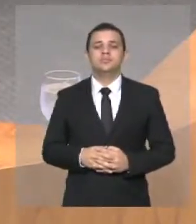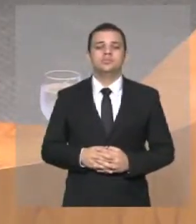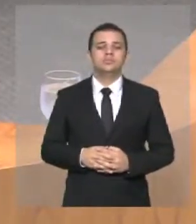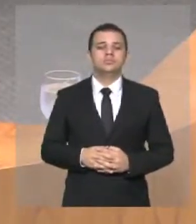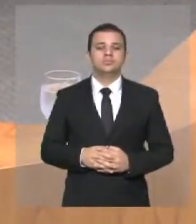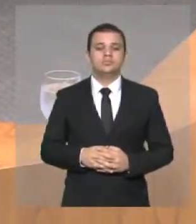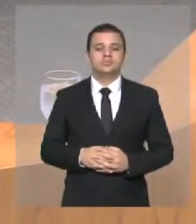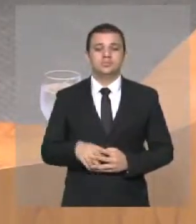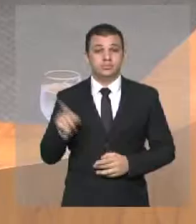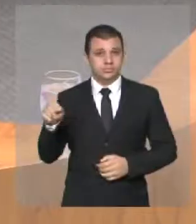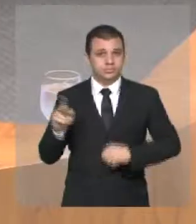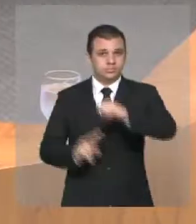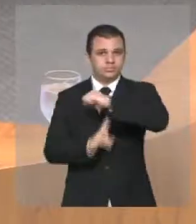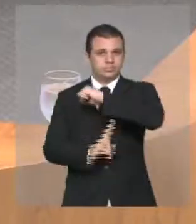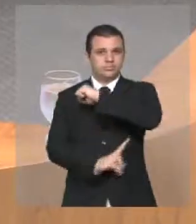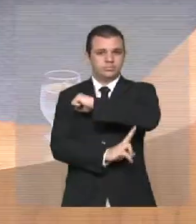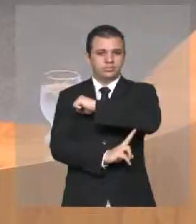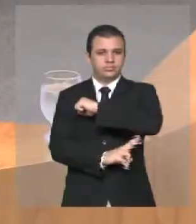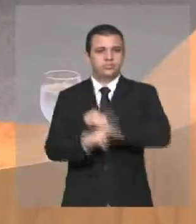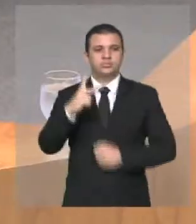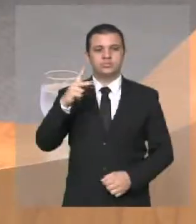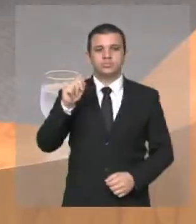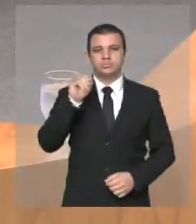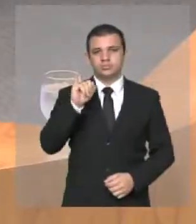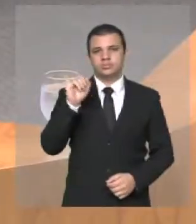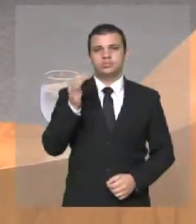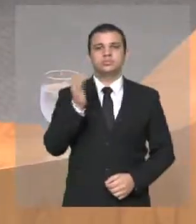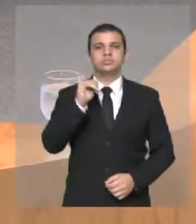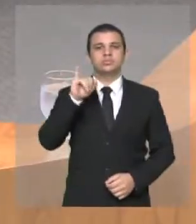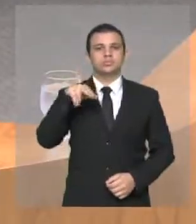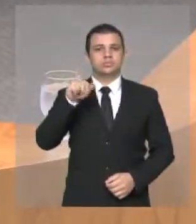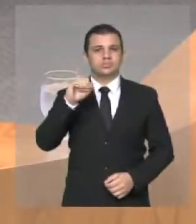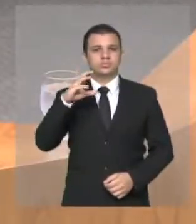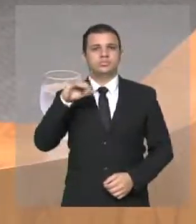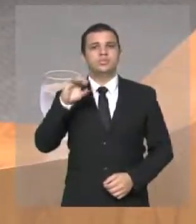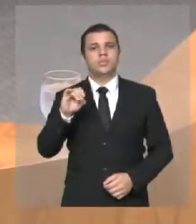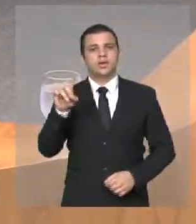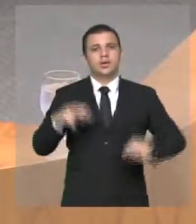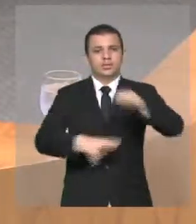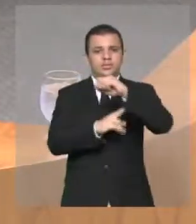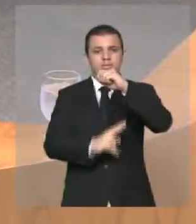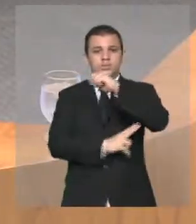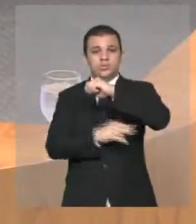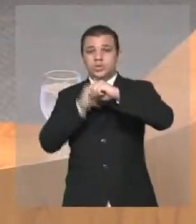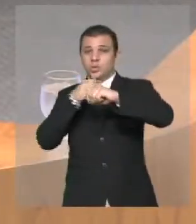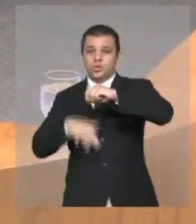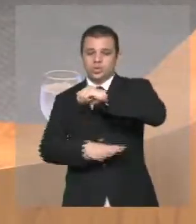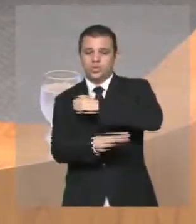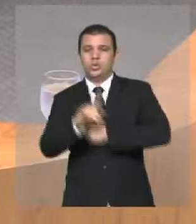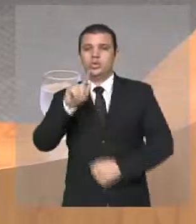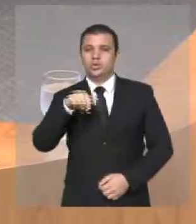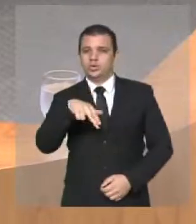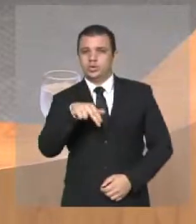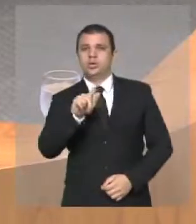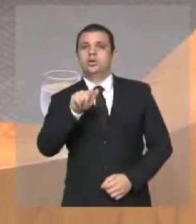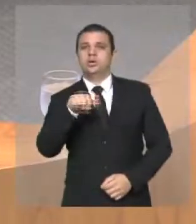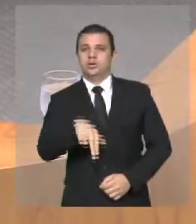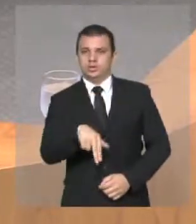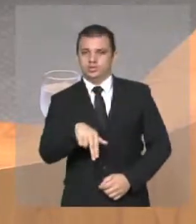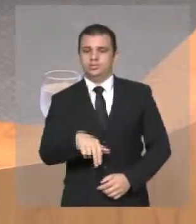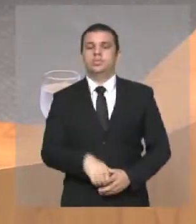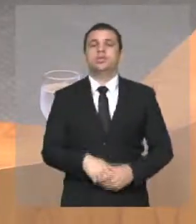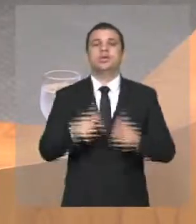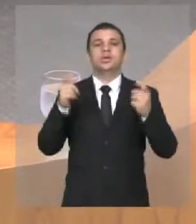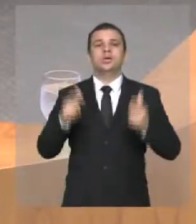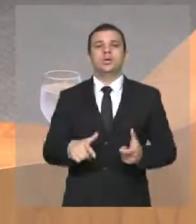A Ponte Pai Inácio, que é a ponte sobre o rio Gangã, ela fica localizada em dois bairros, o bairro do Parque